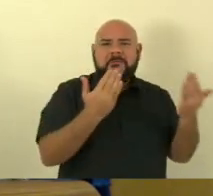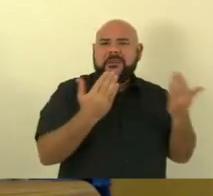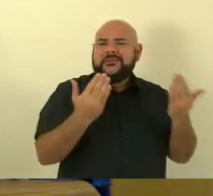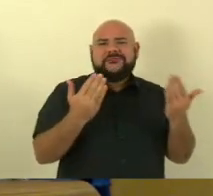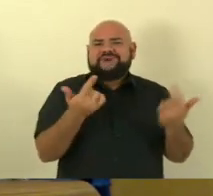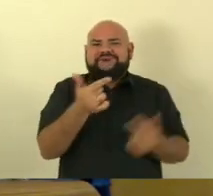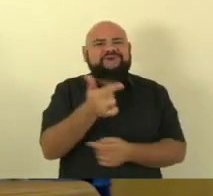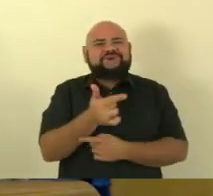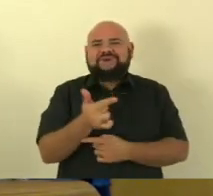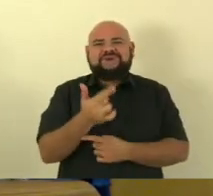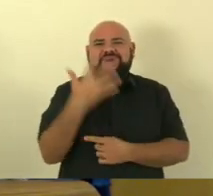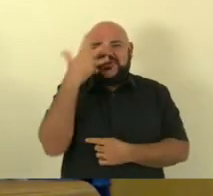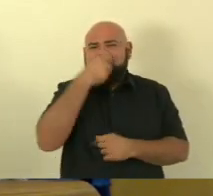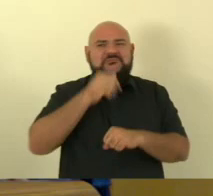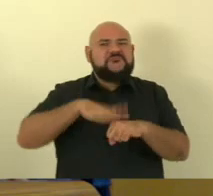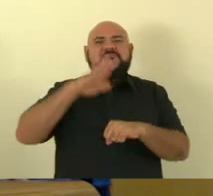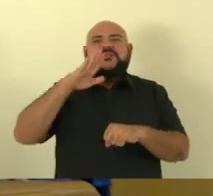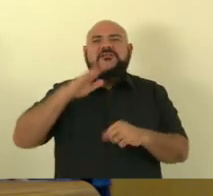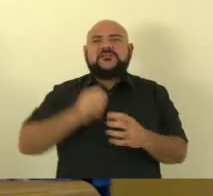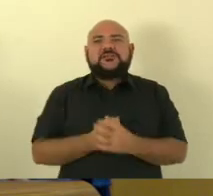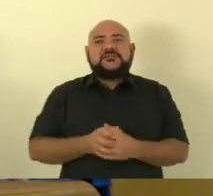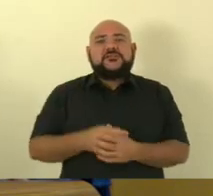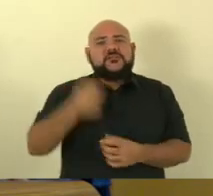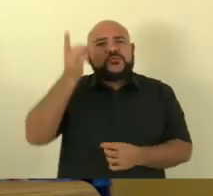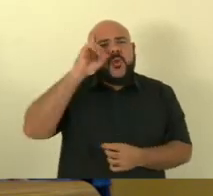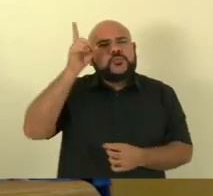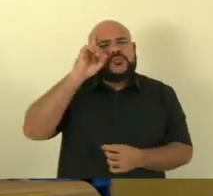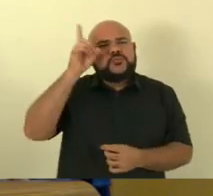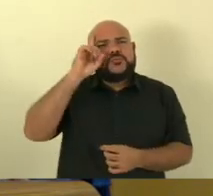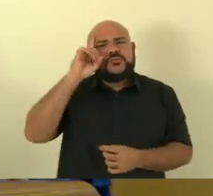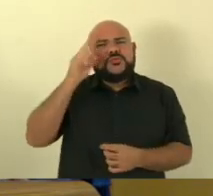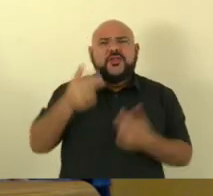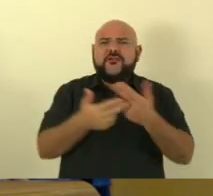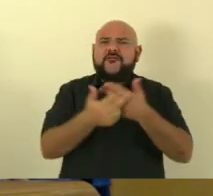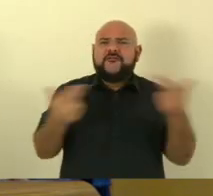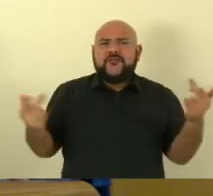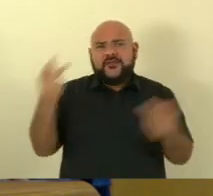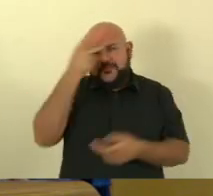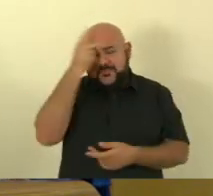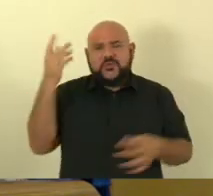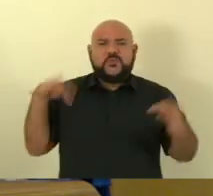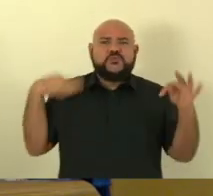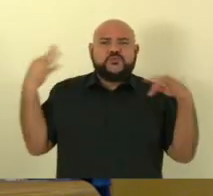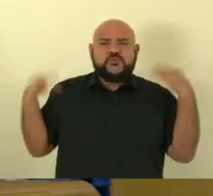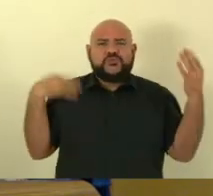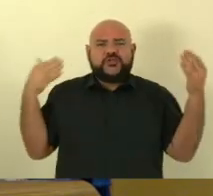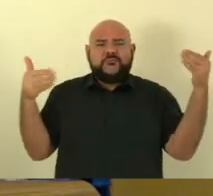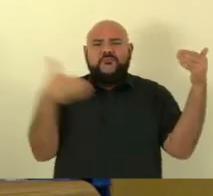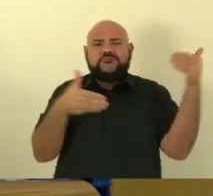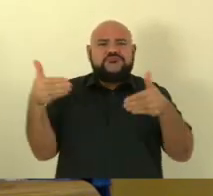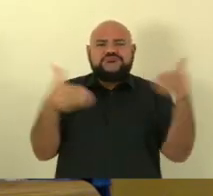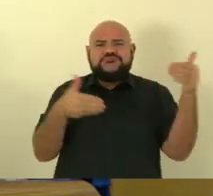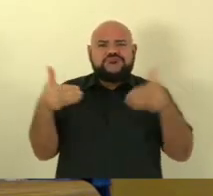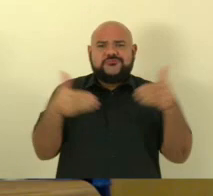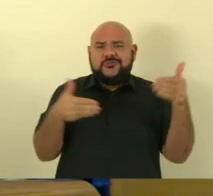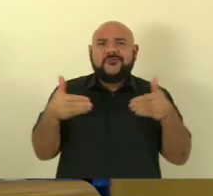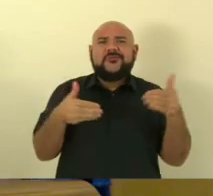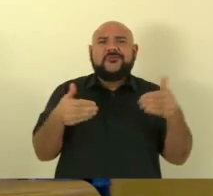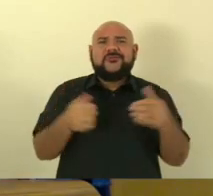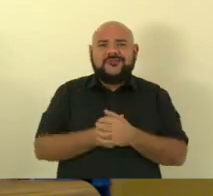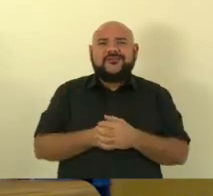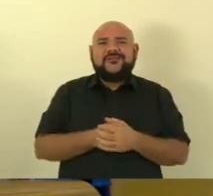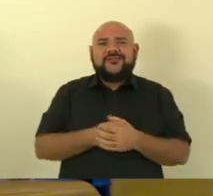recebemos diariamente dezenas, centenas de visitações. E no lado do Capixaba, que